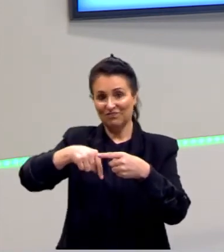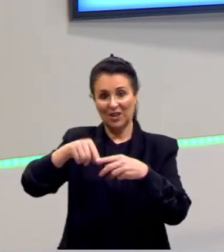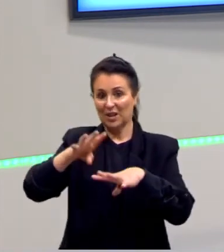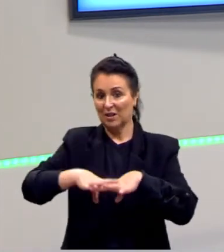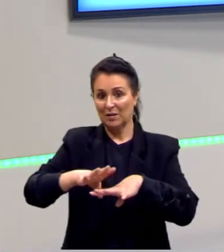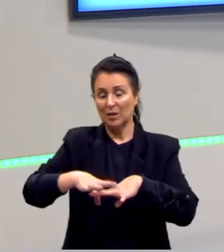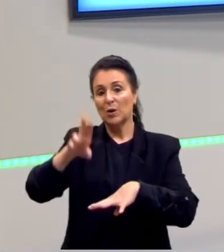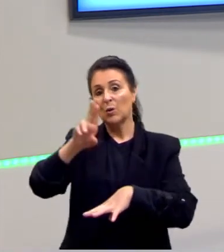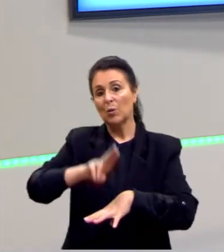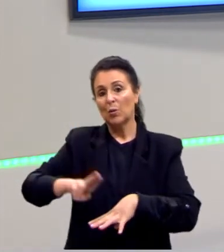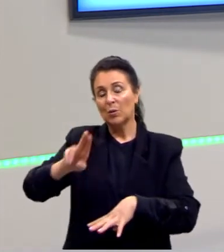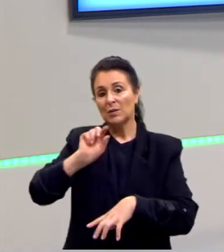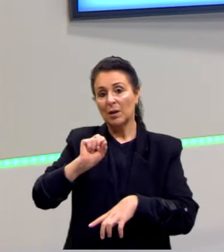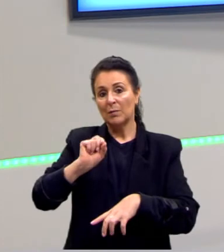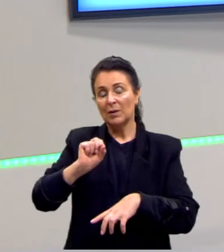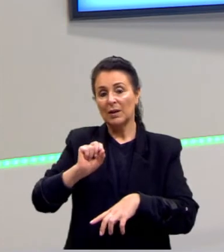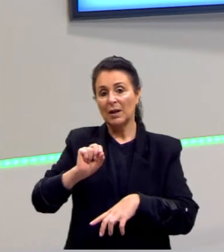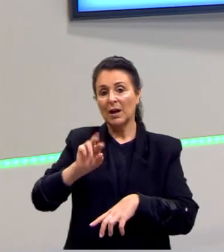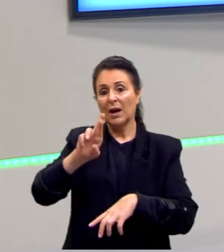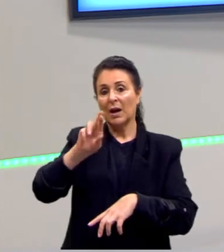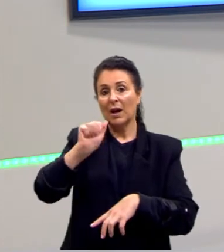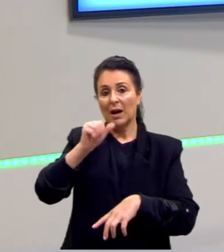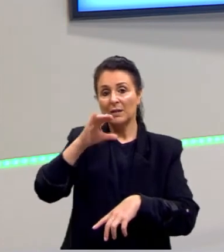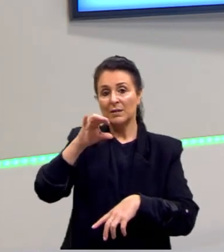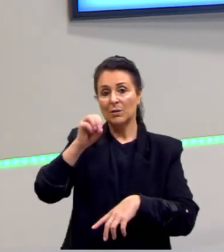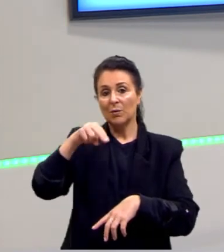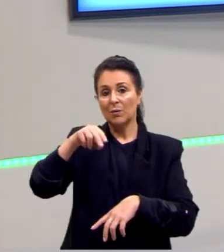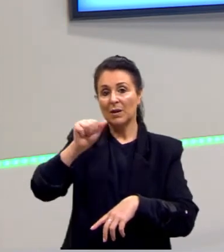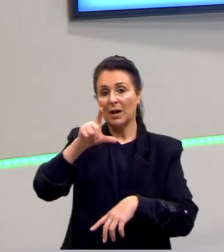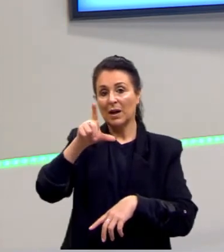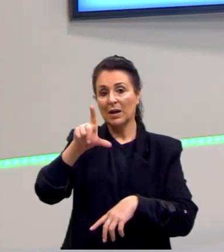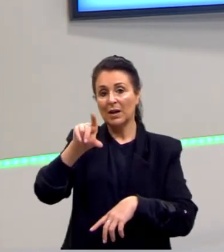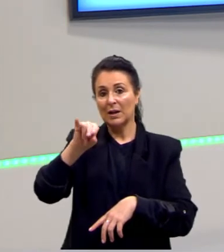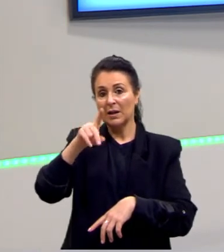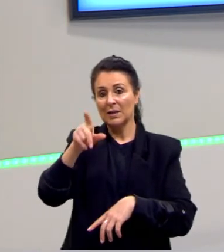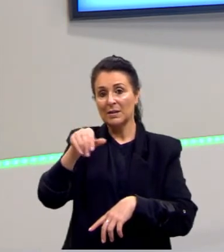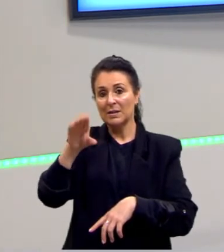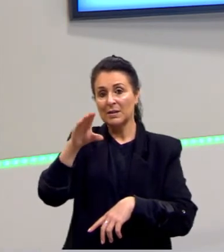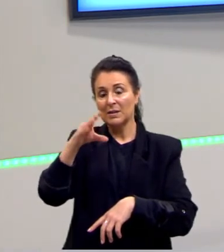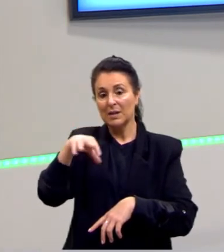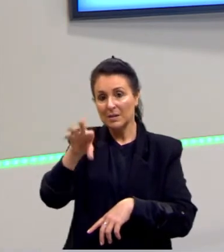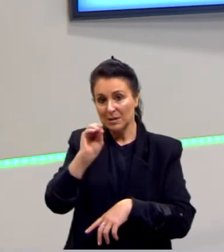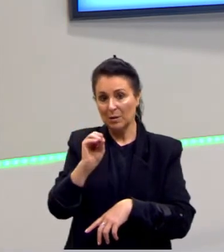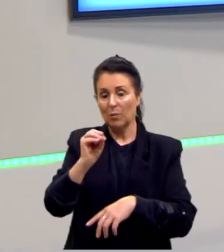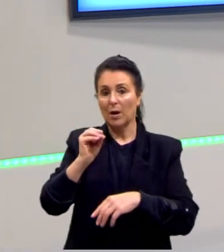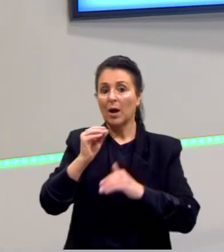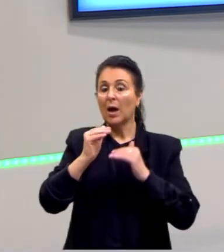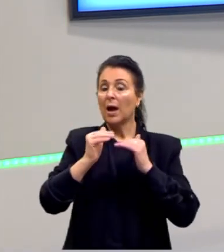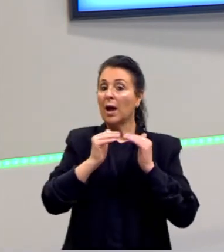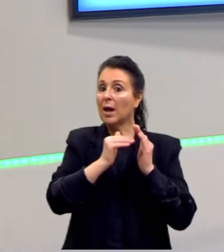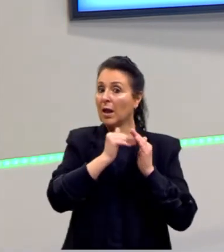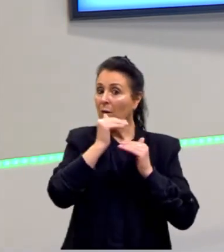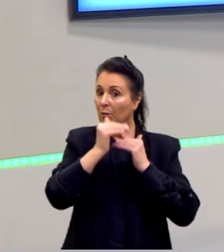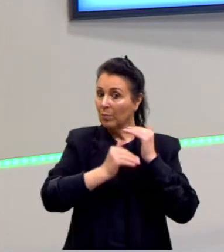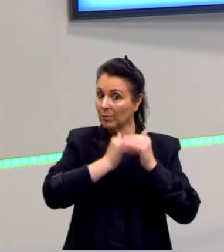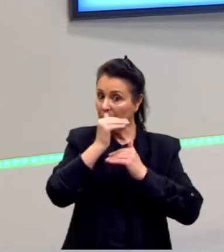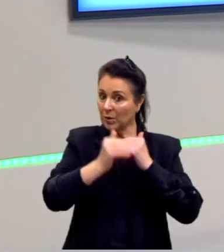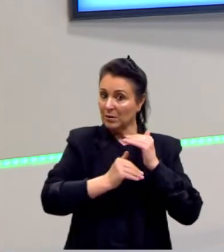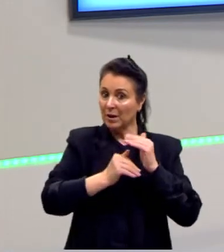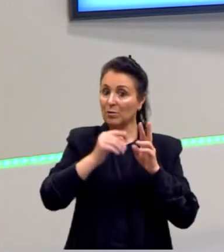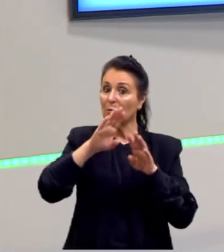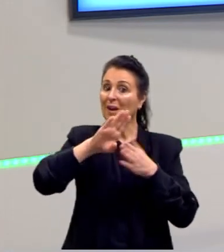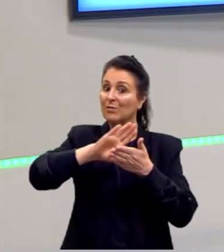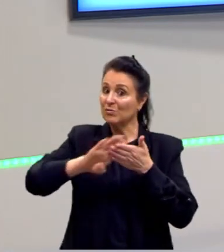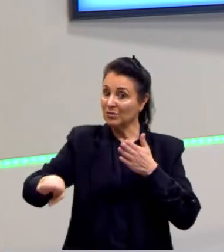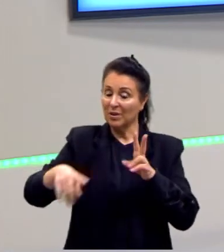utilizamos o que nós chamamos de racionalização. A racionalização é o processo para tirar aquela raiz que não é